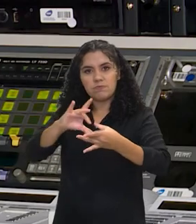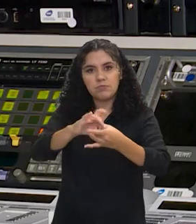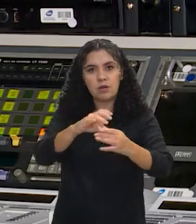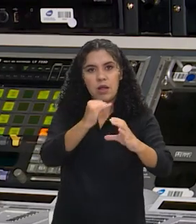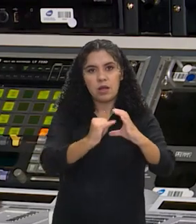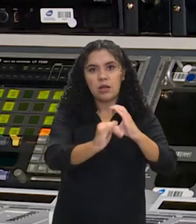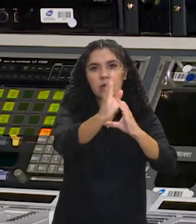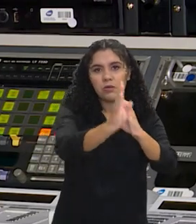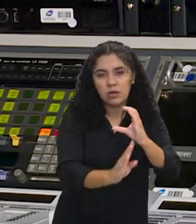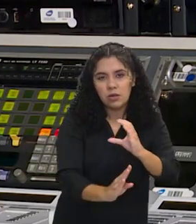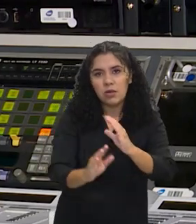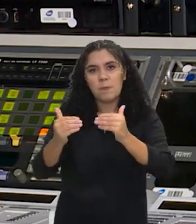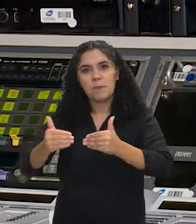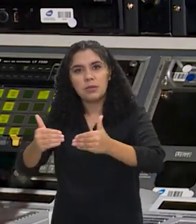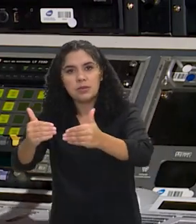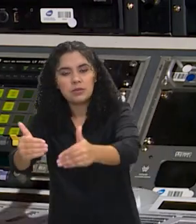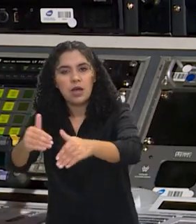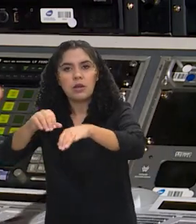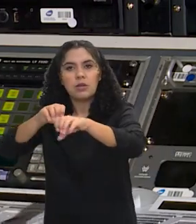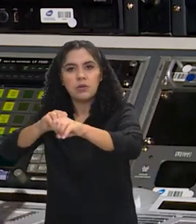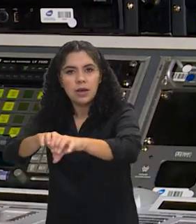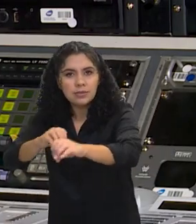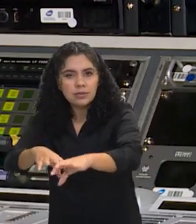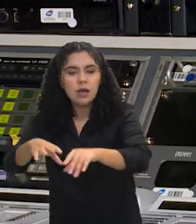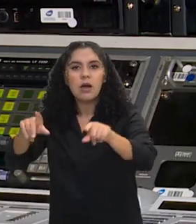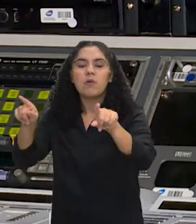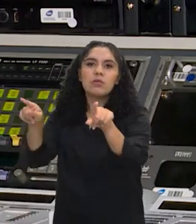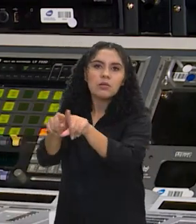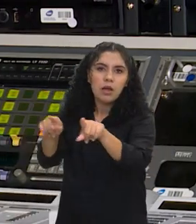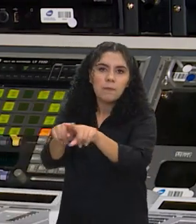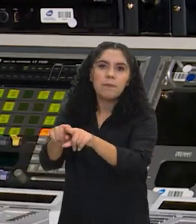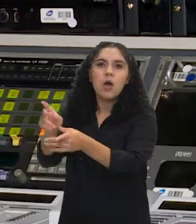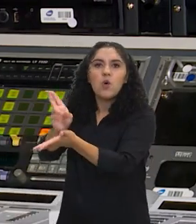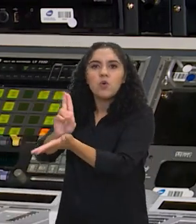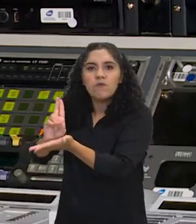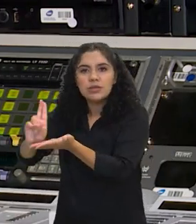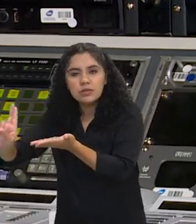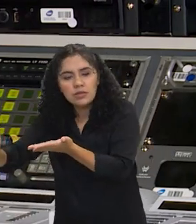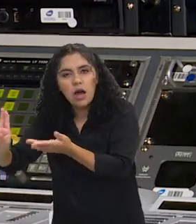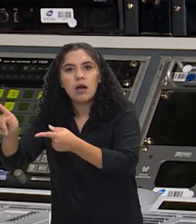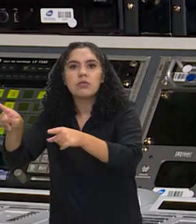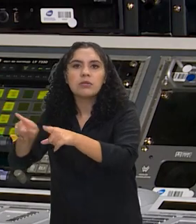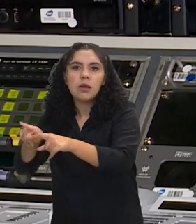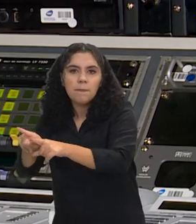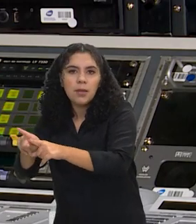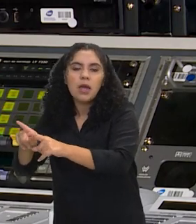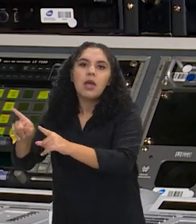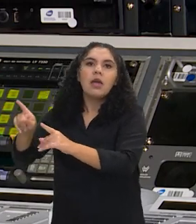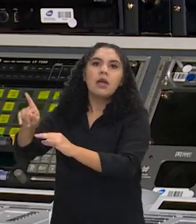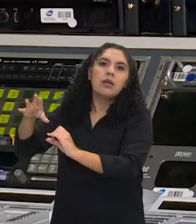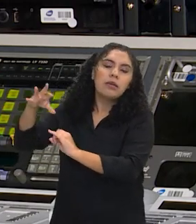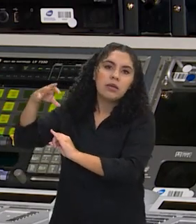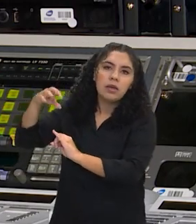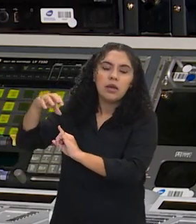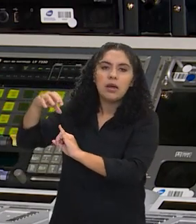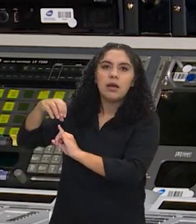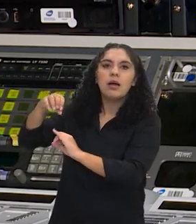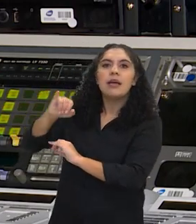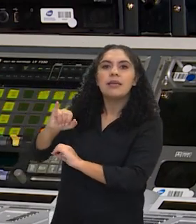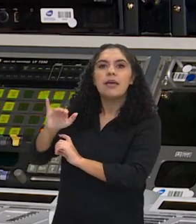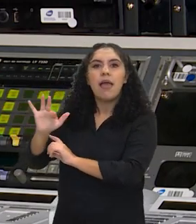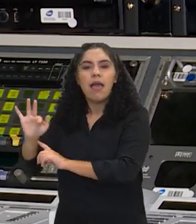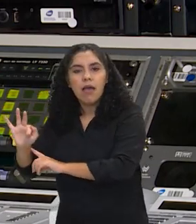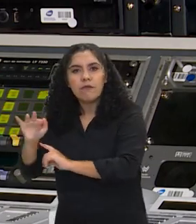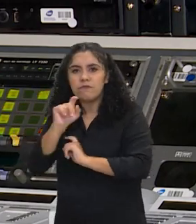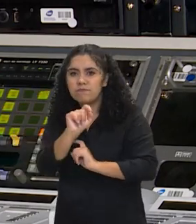com o MEC, com outros parceiros, com as Andifes, parcerias com as universidades e institutos federais, parcerias agora